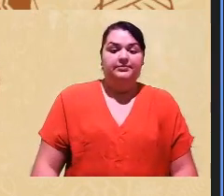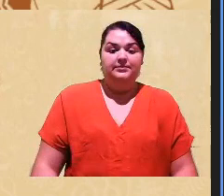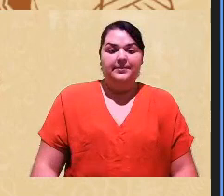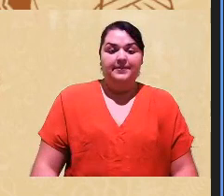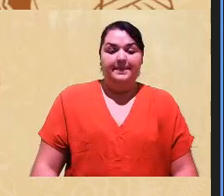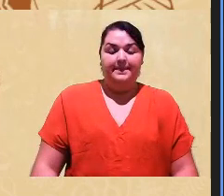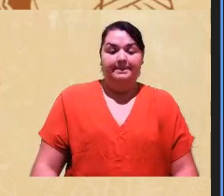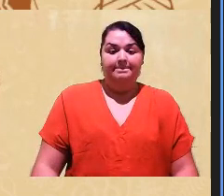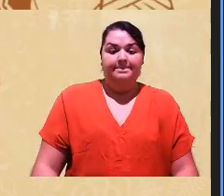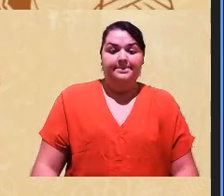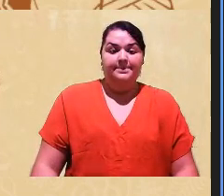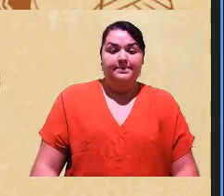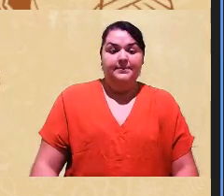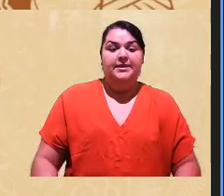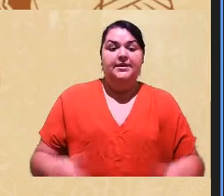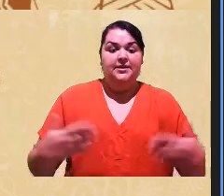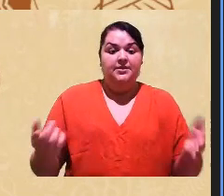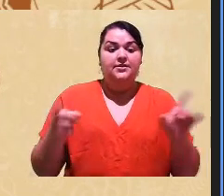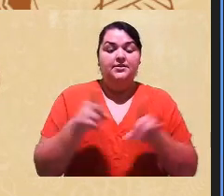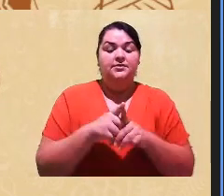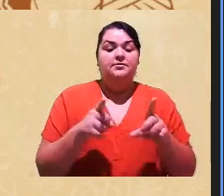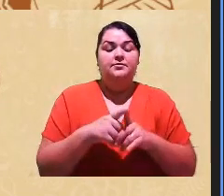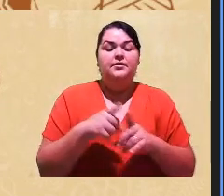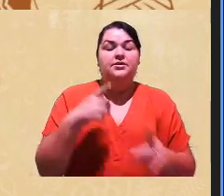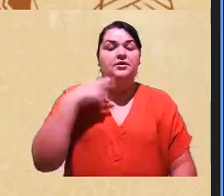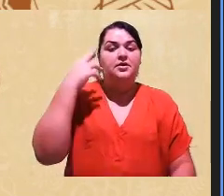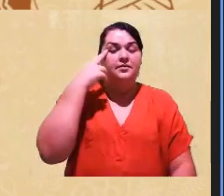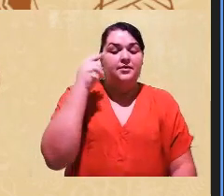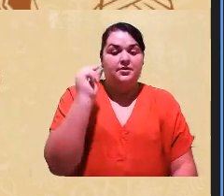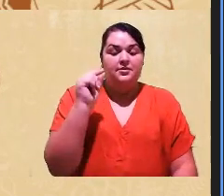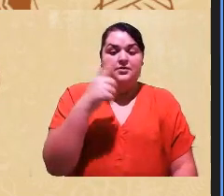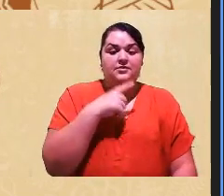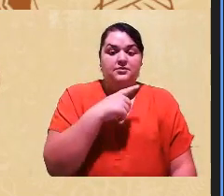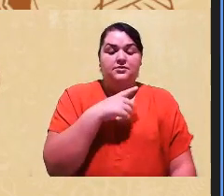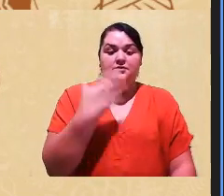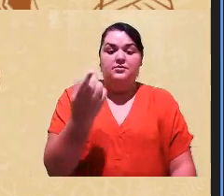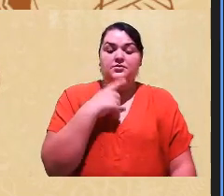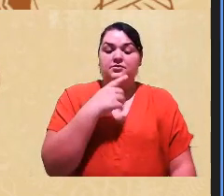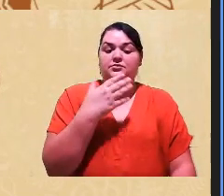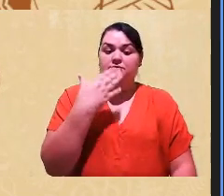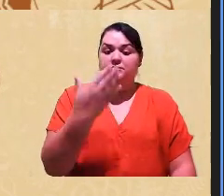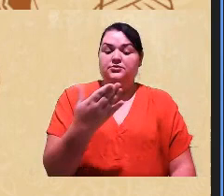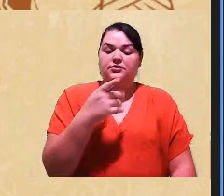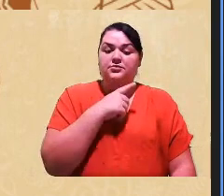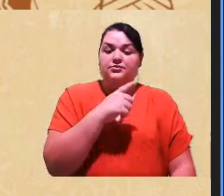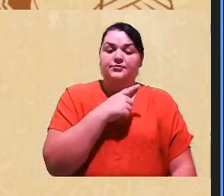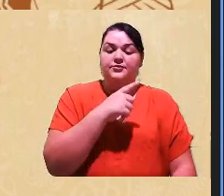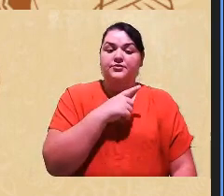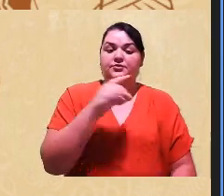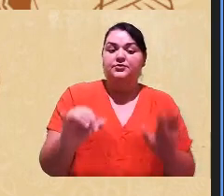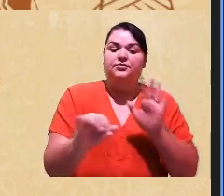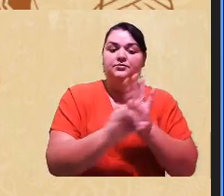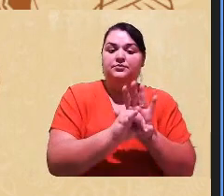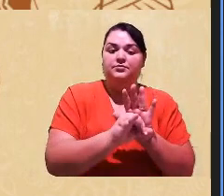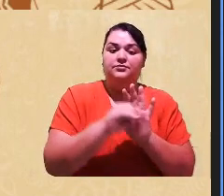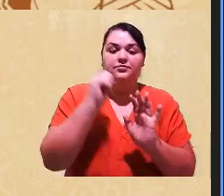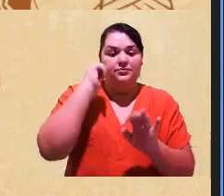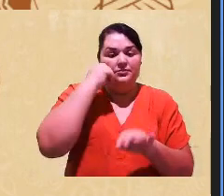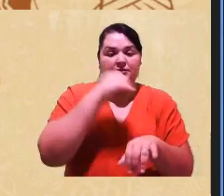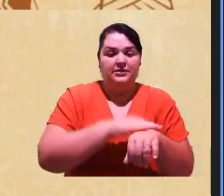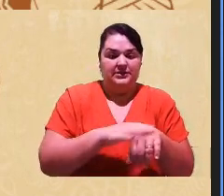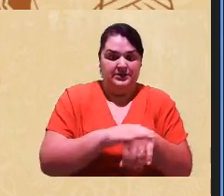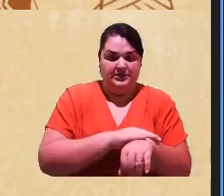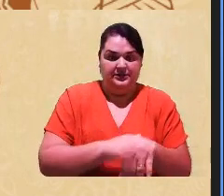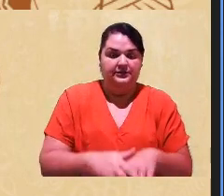mas também refletir sobre aqueles candidatos que têm uma identidade negra, não obstante não sejam.